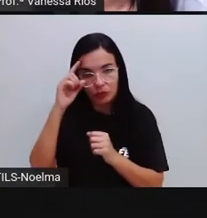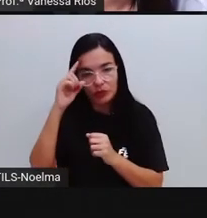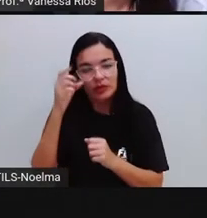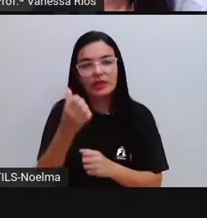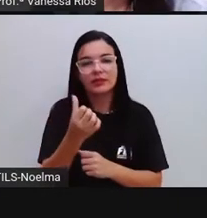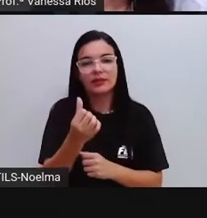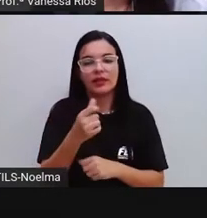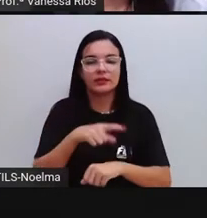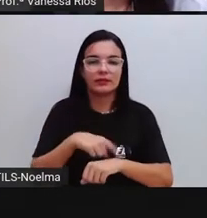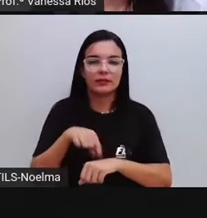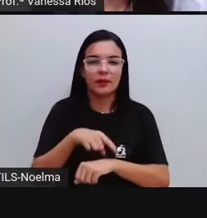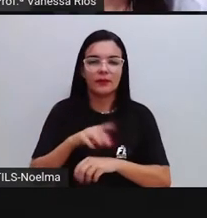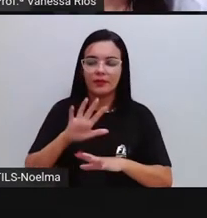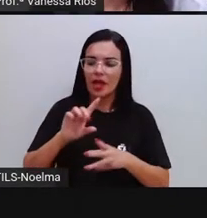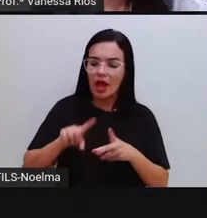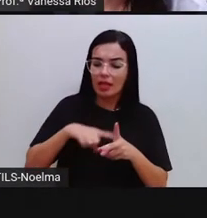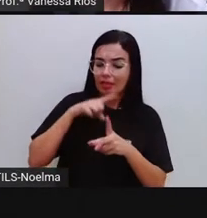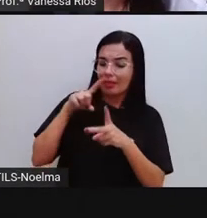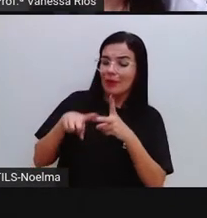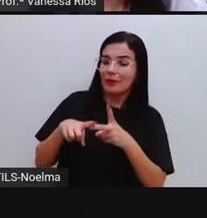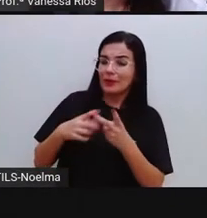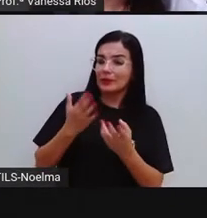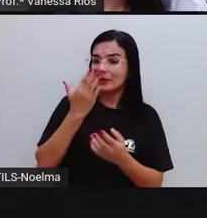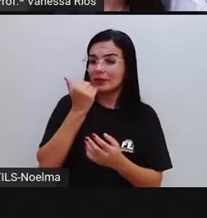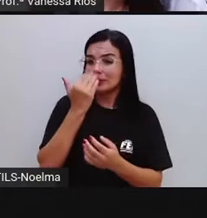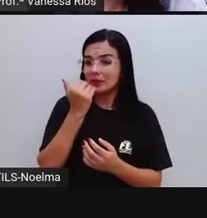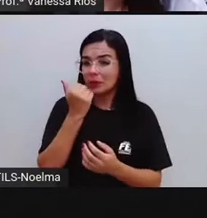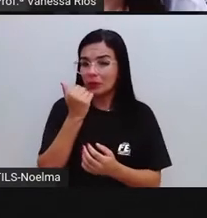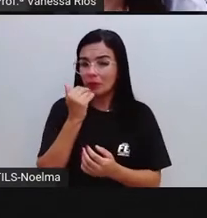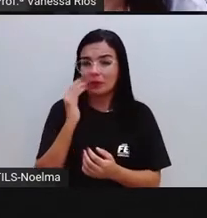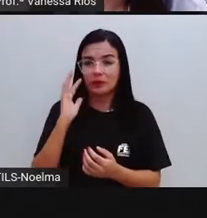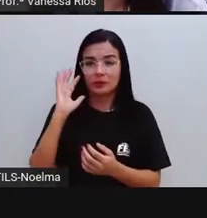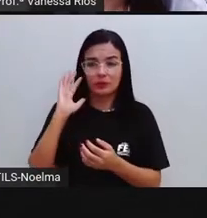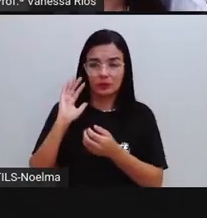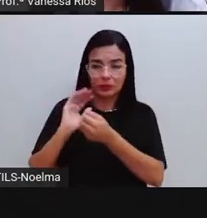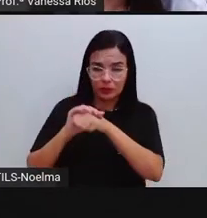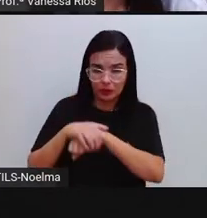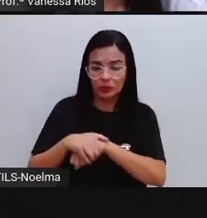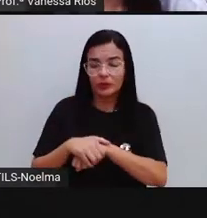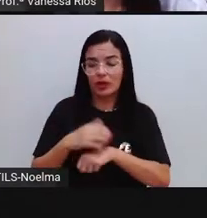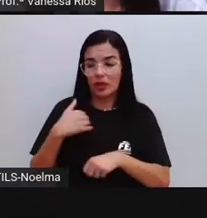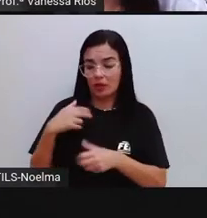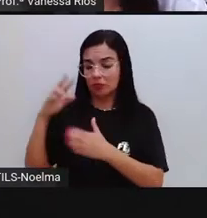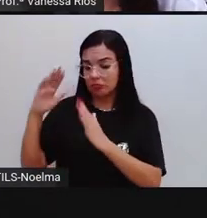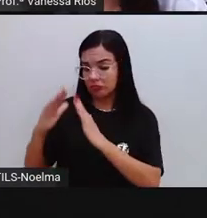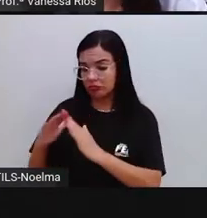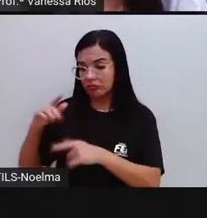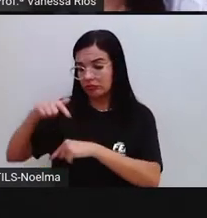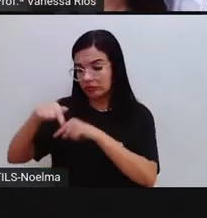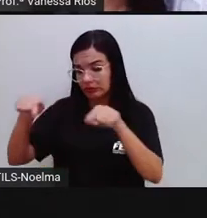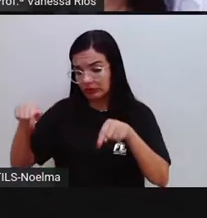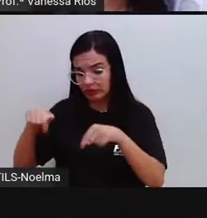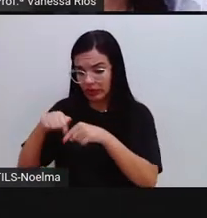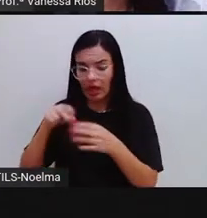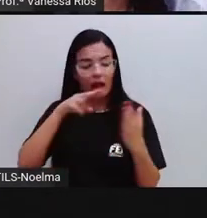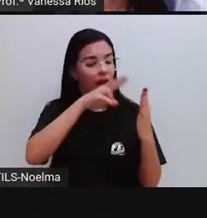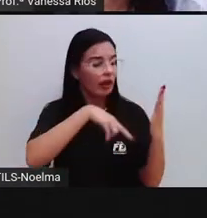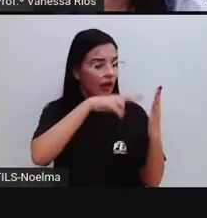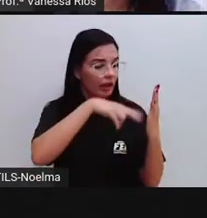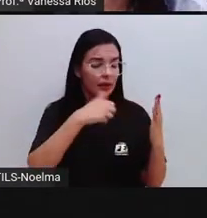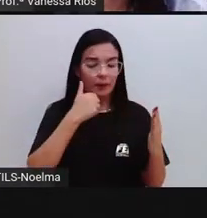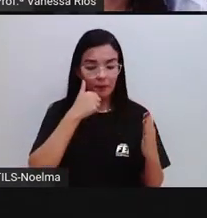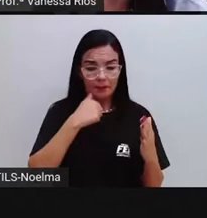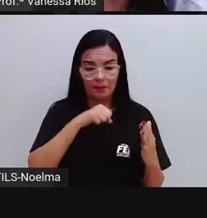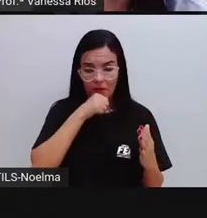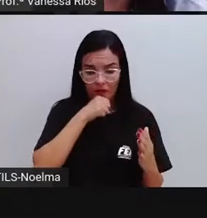Depois do jantar, ficávamos na sala. Eu, lendo, minha avó e minha tia bordando